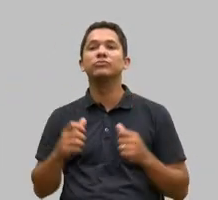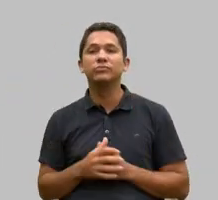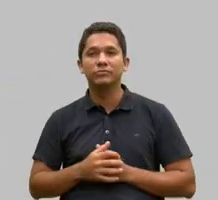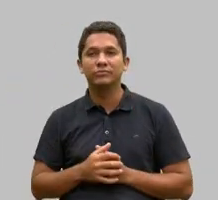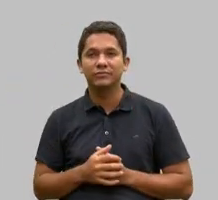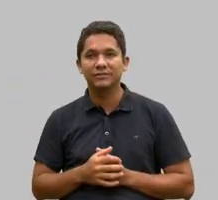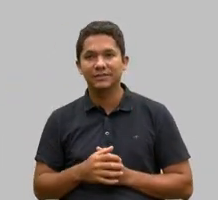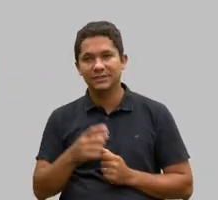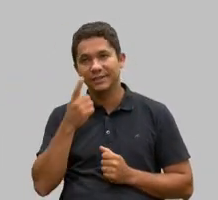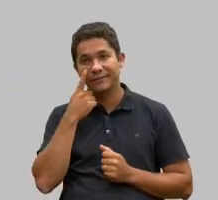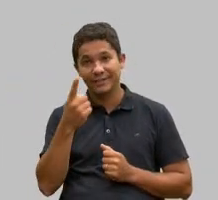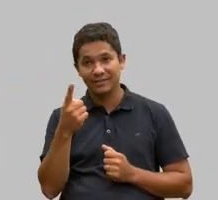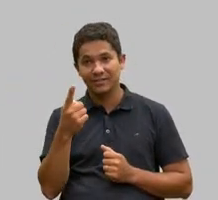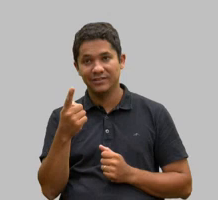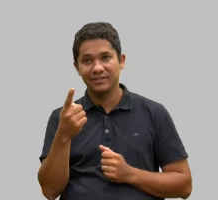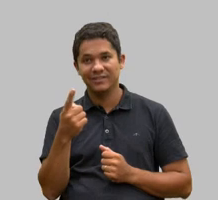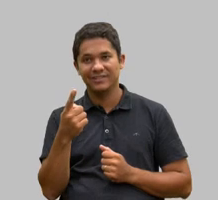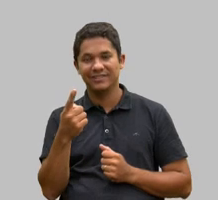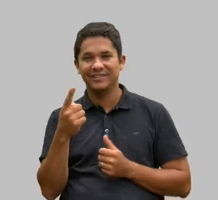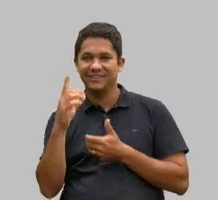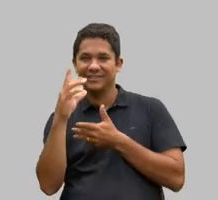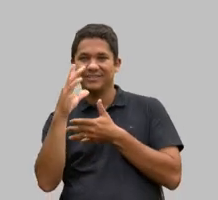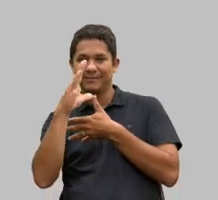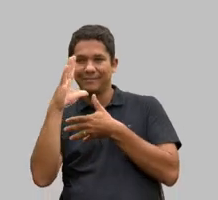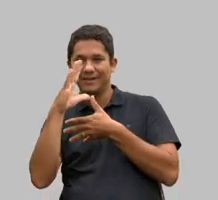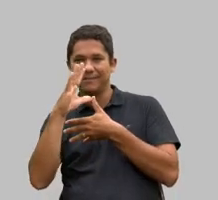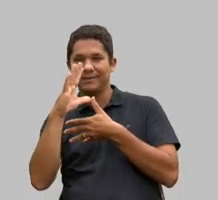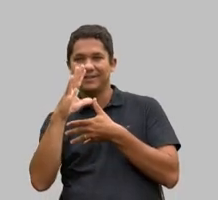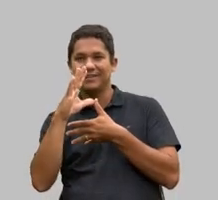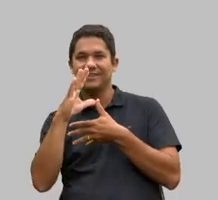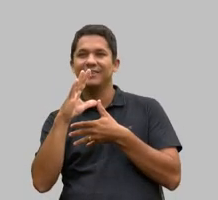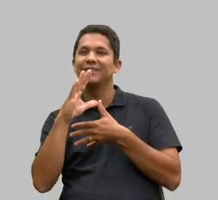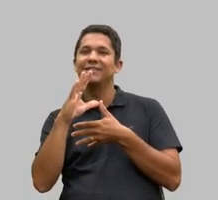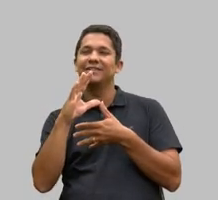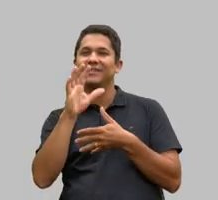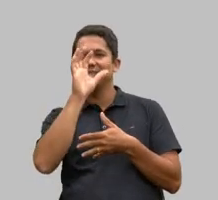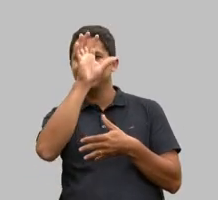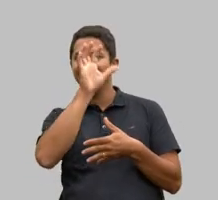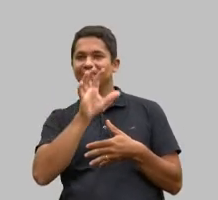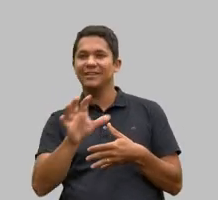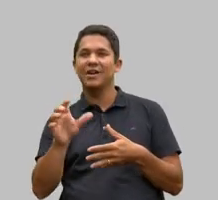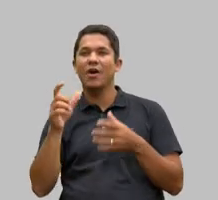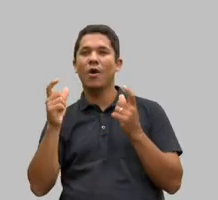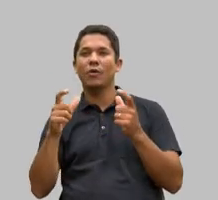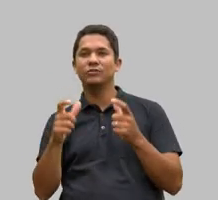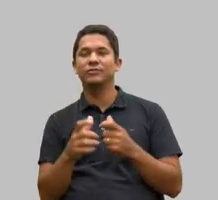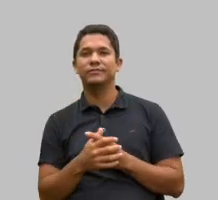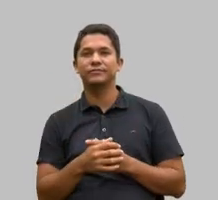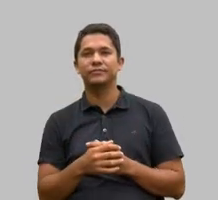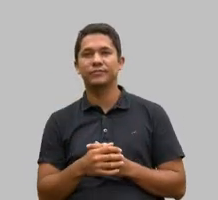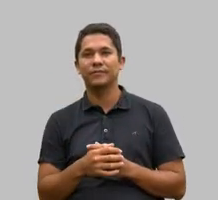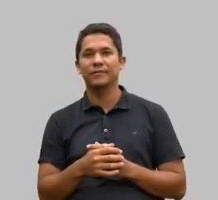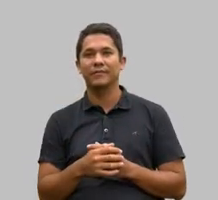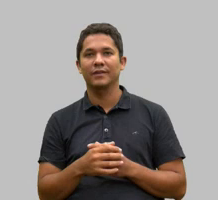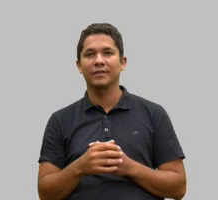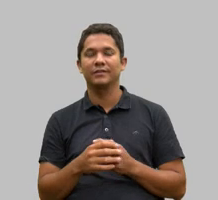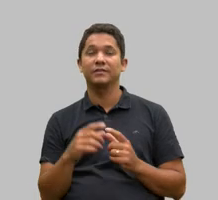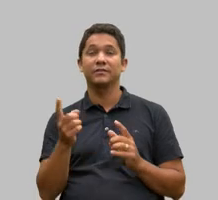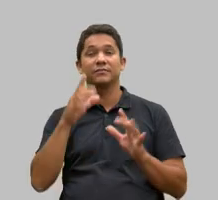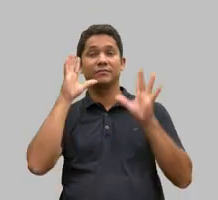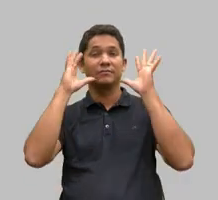perceber que tem uma certa distribuição com certa equidade. Então, aqui apresentamos a nossa hipótese